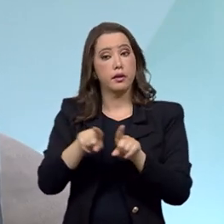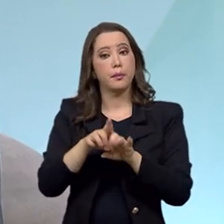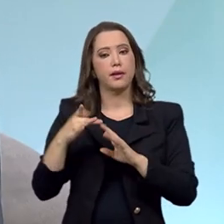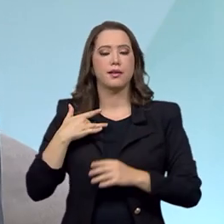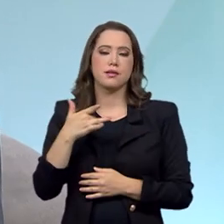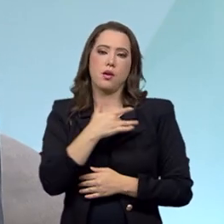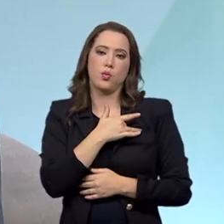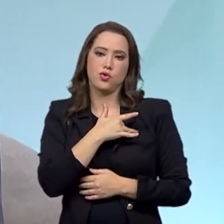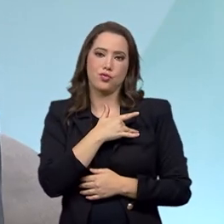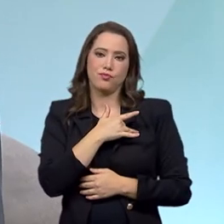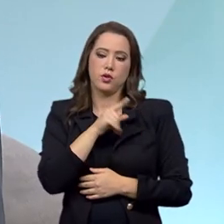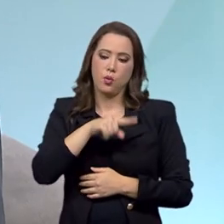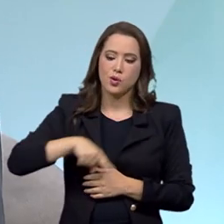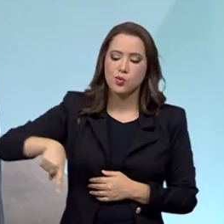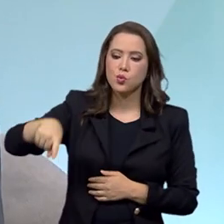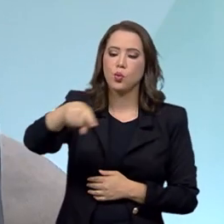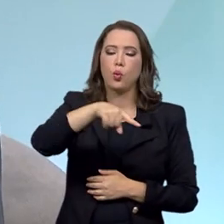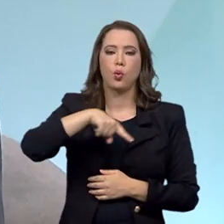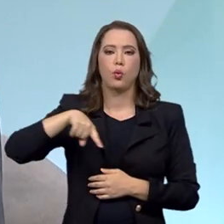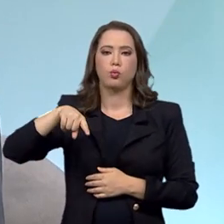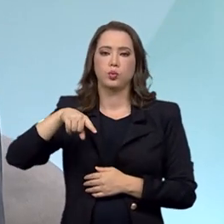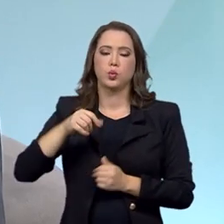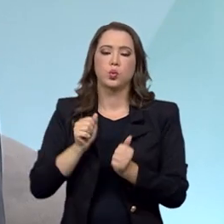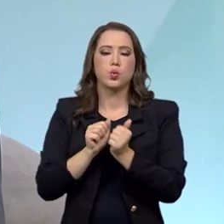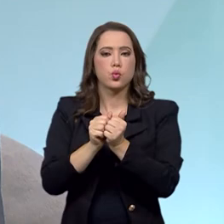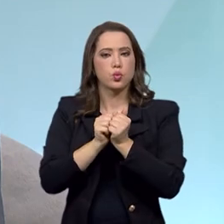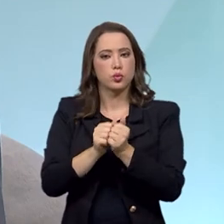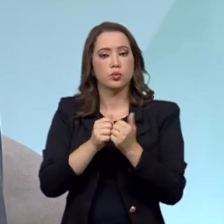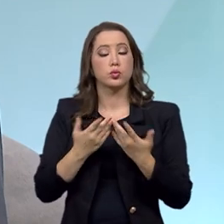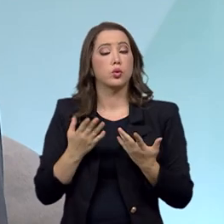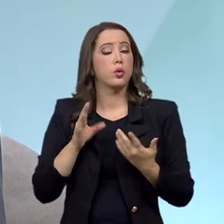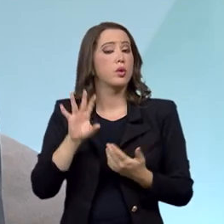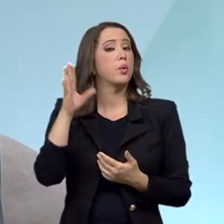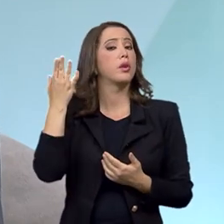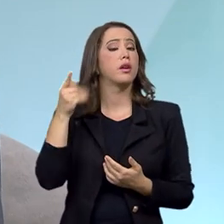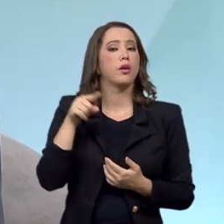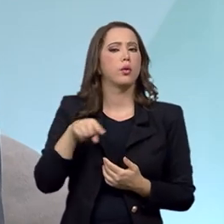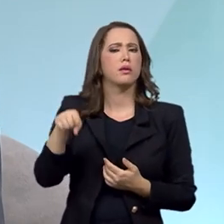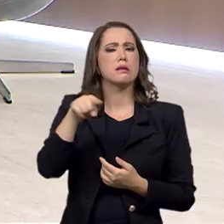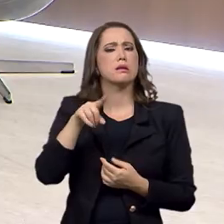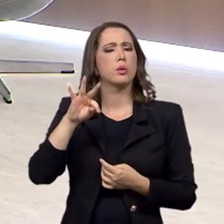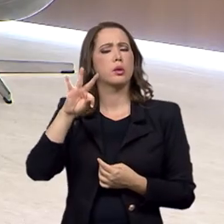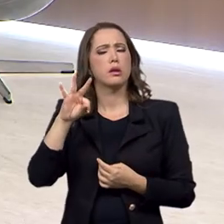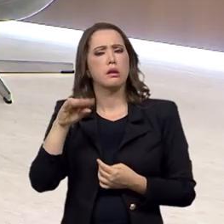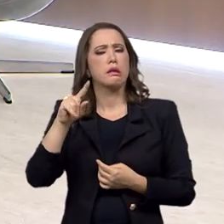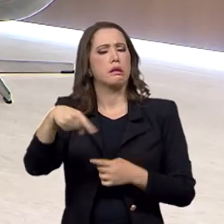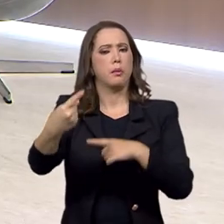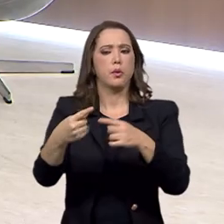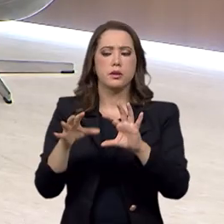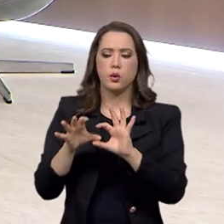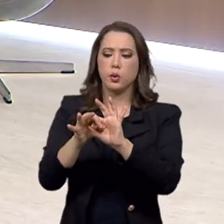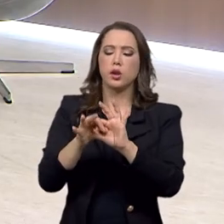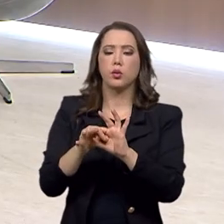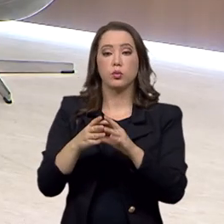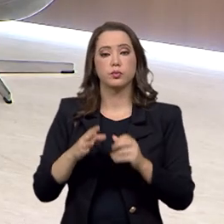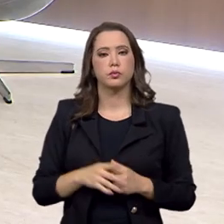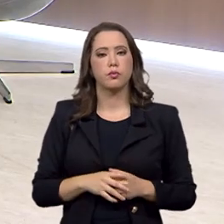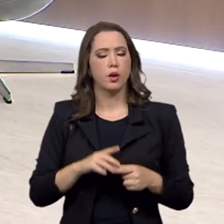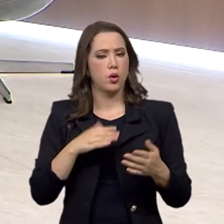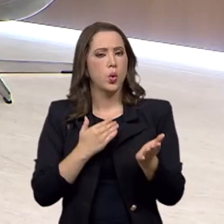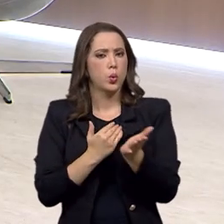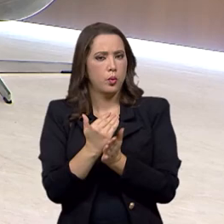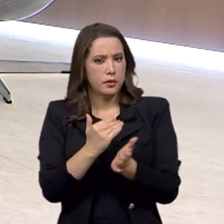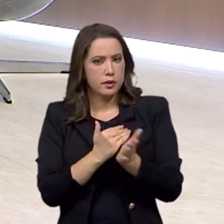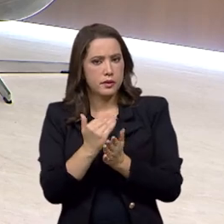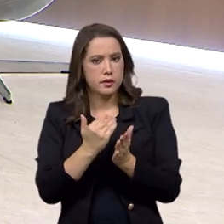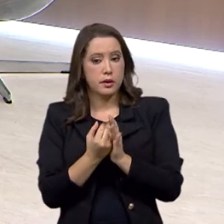saúde. O que acontece? Qual foi a principal ação a partir daí? Houve, num primeiro momento, a